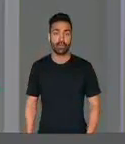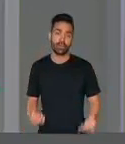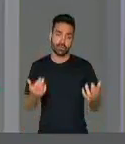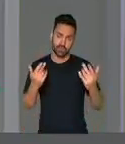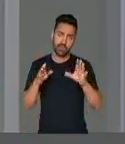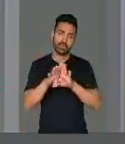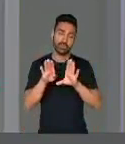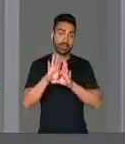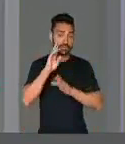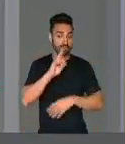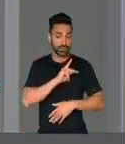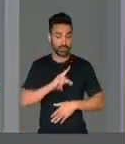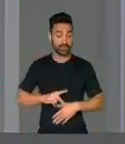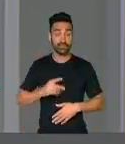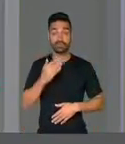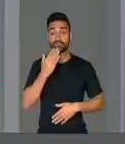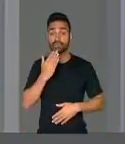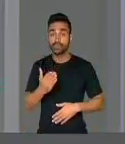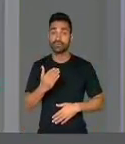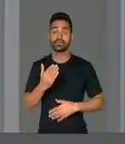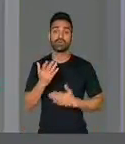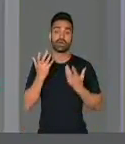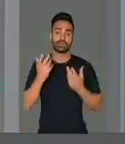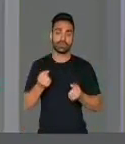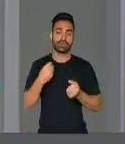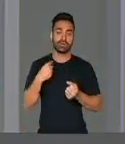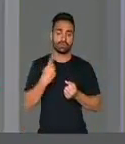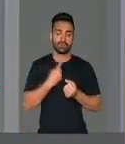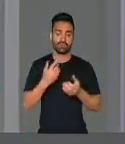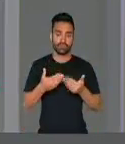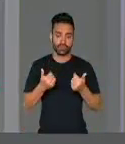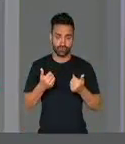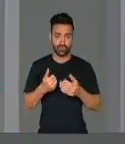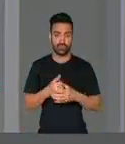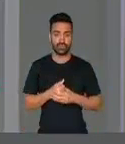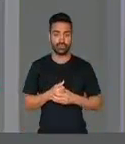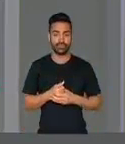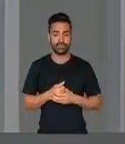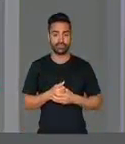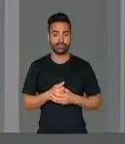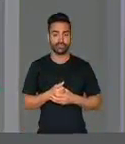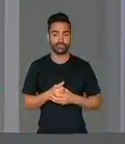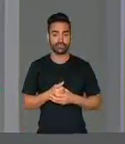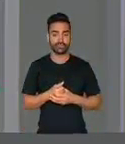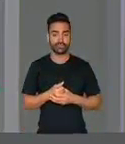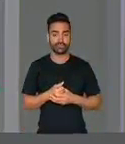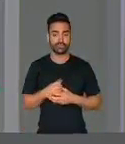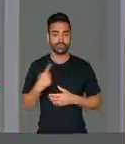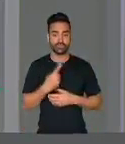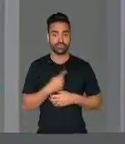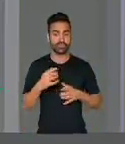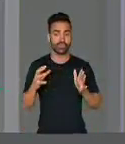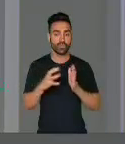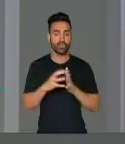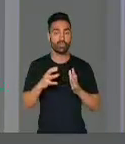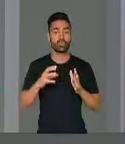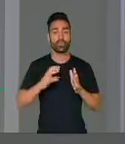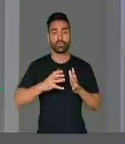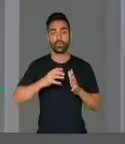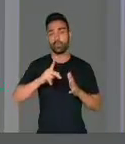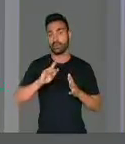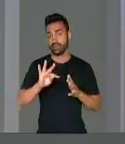presidente, pudesse atender esse nosso apelo. De nossa parte, da bancada do Partido dos